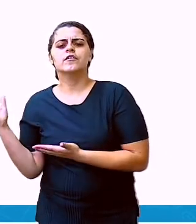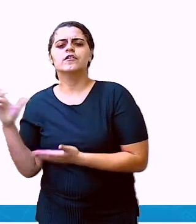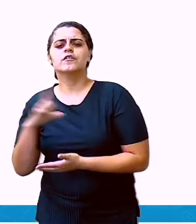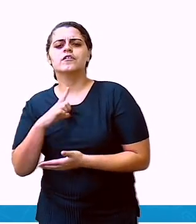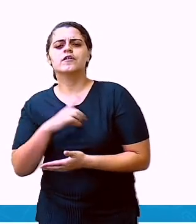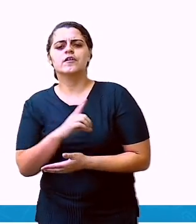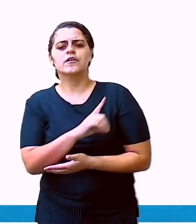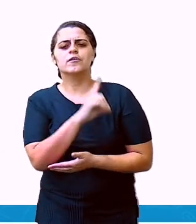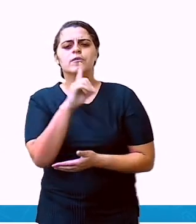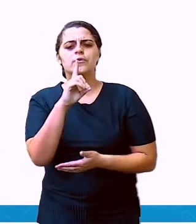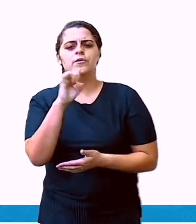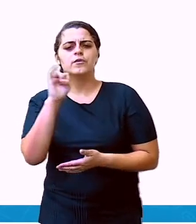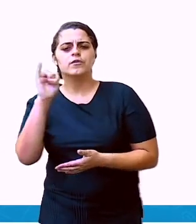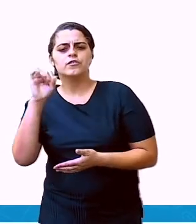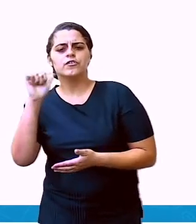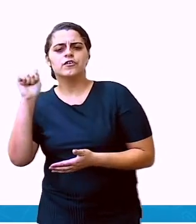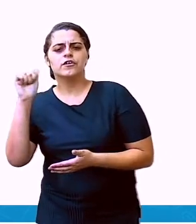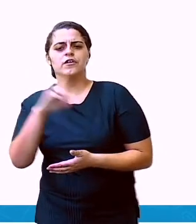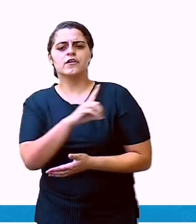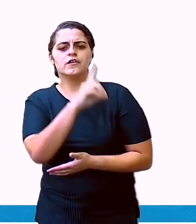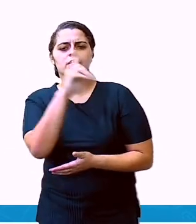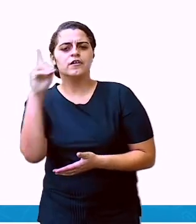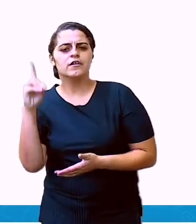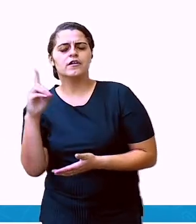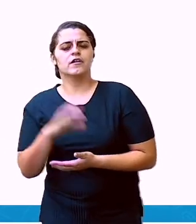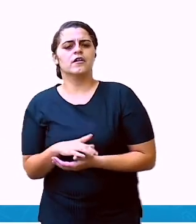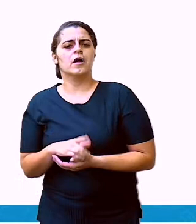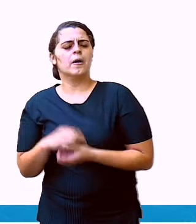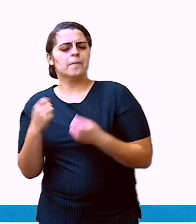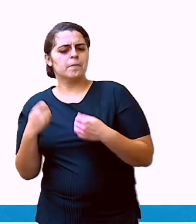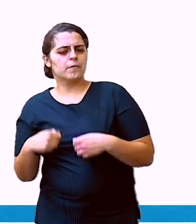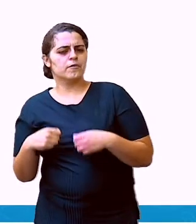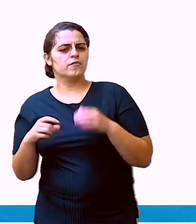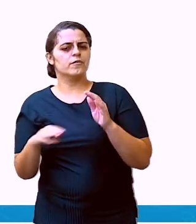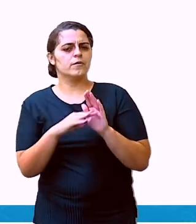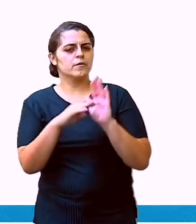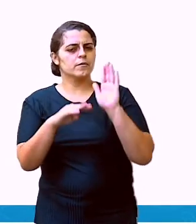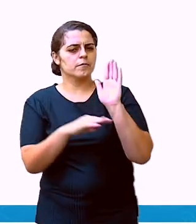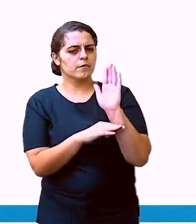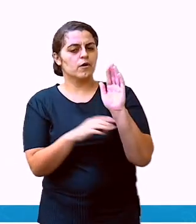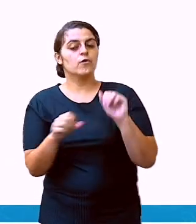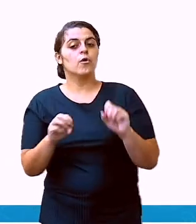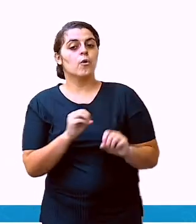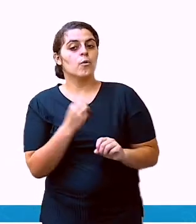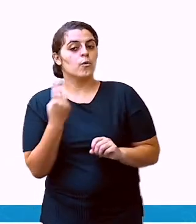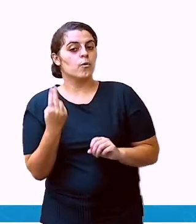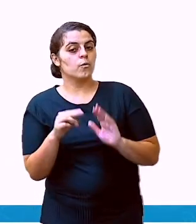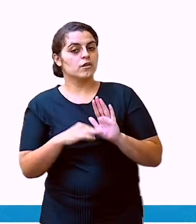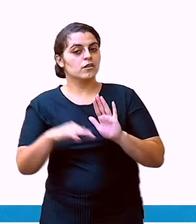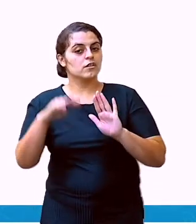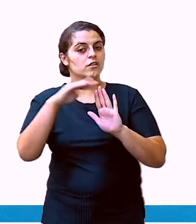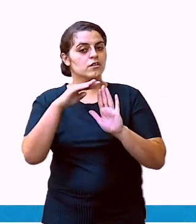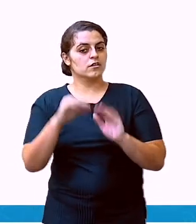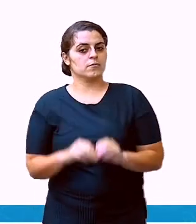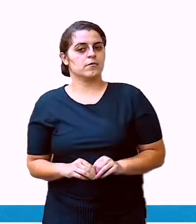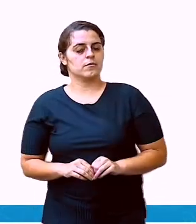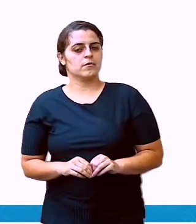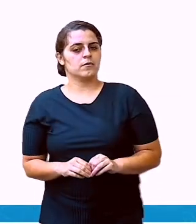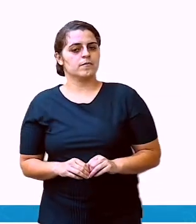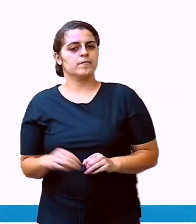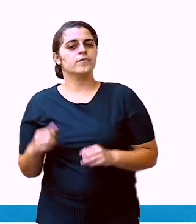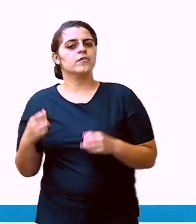data. Mas esta data, ela pode vir embaixo ou em cima do bilhete. Tanto faz.